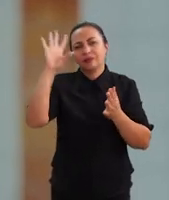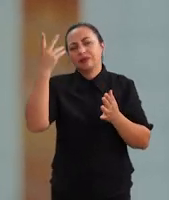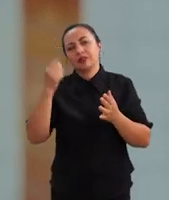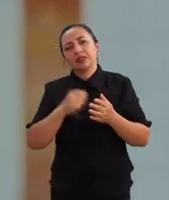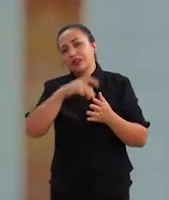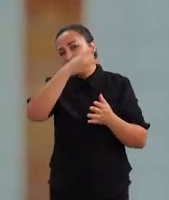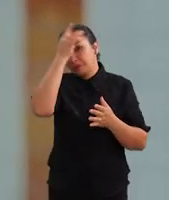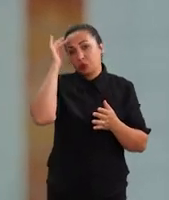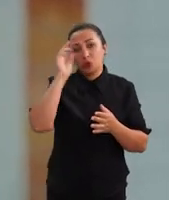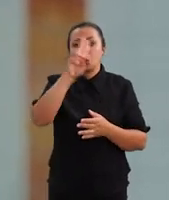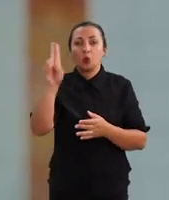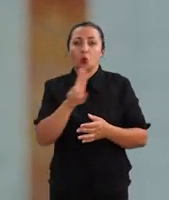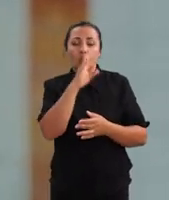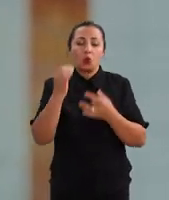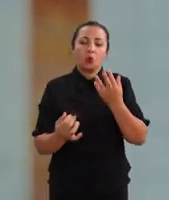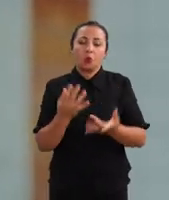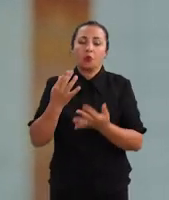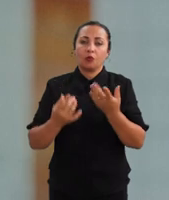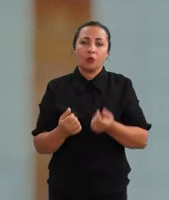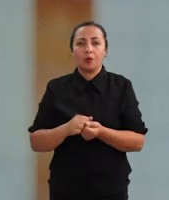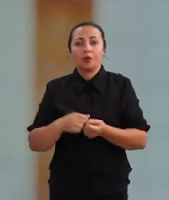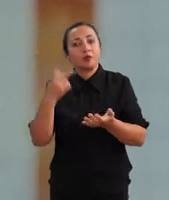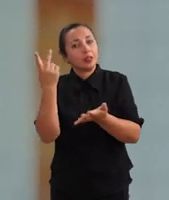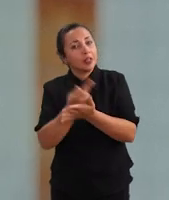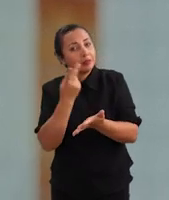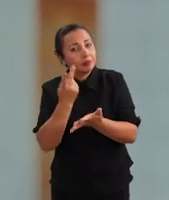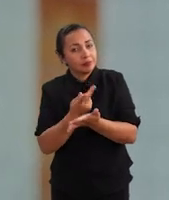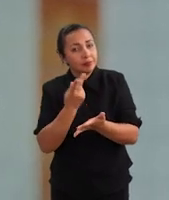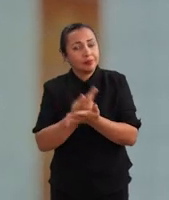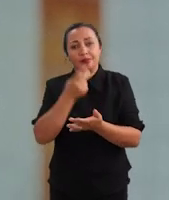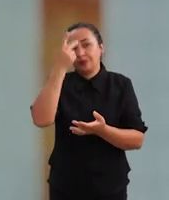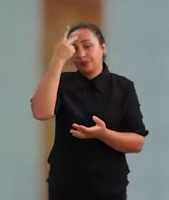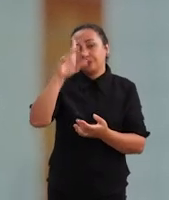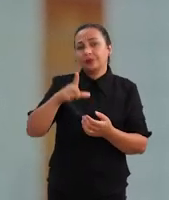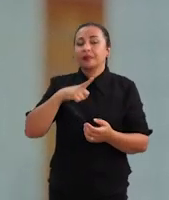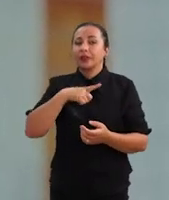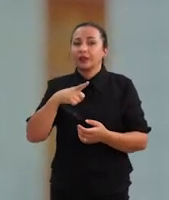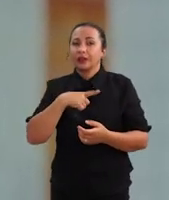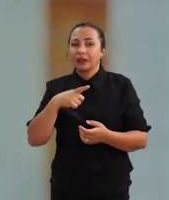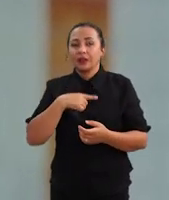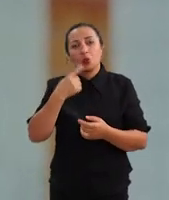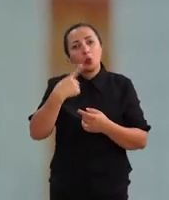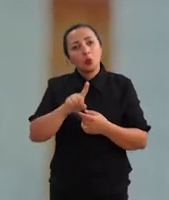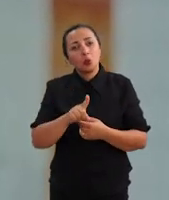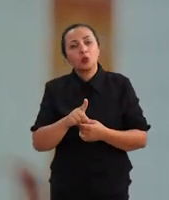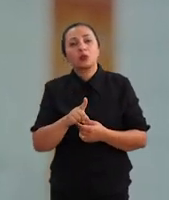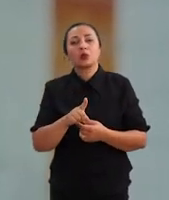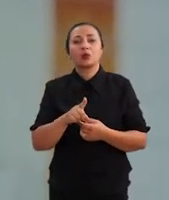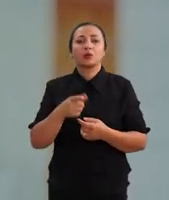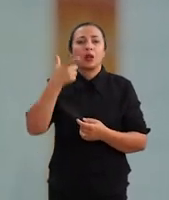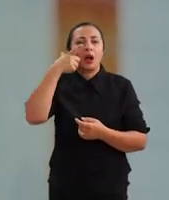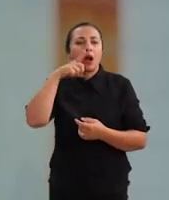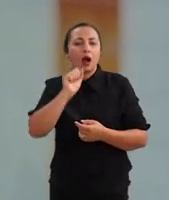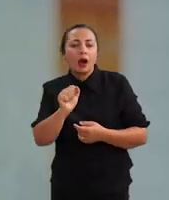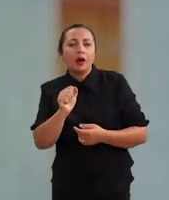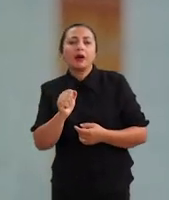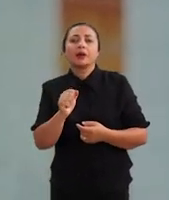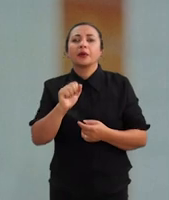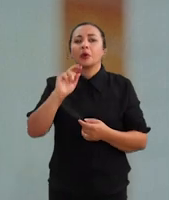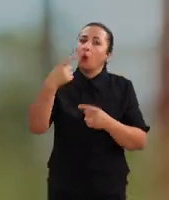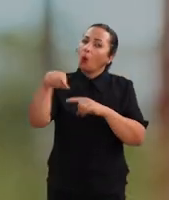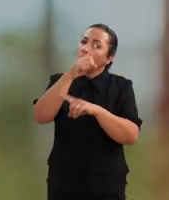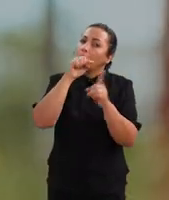pessoa utiliza do fogo, equivocadamente, para obter os seus lucros, os seus